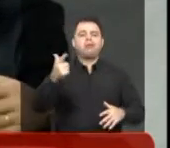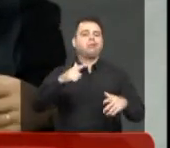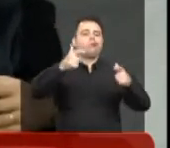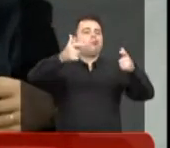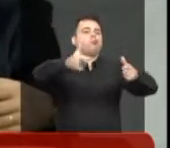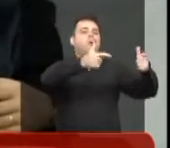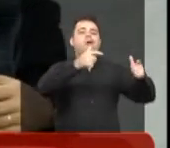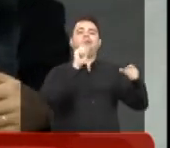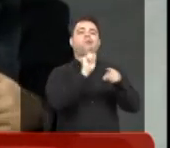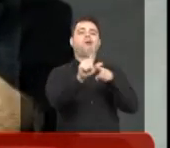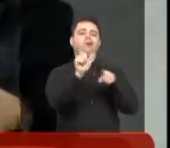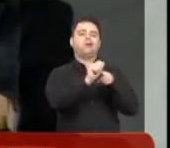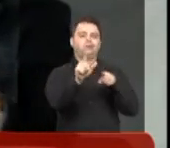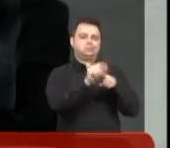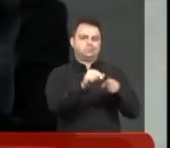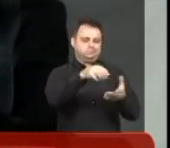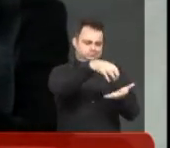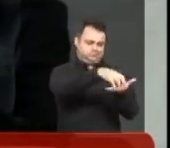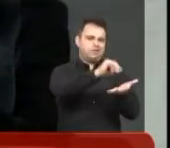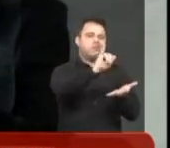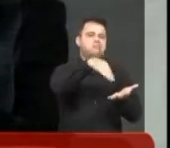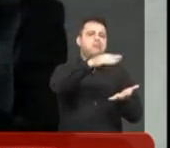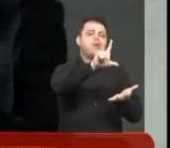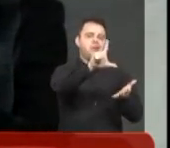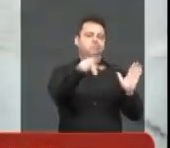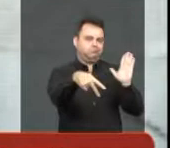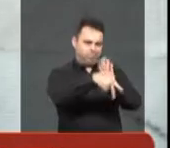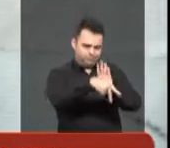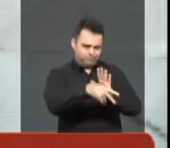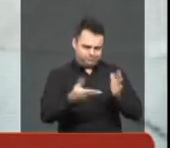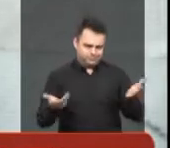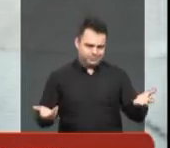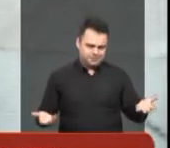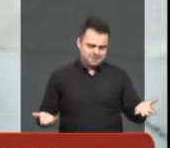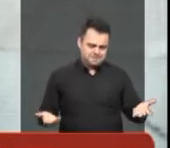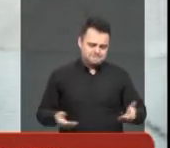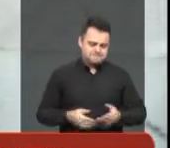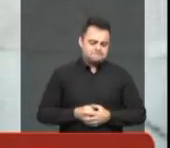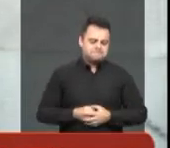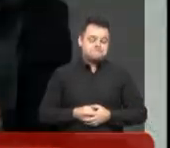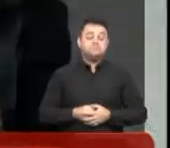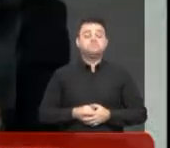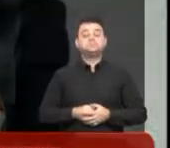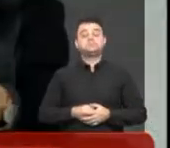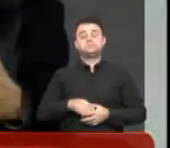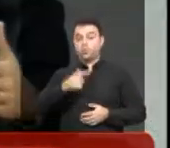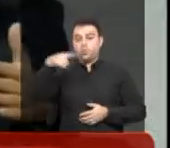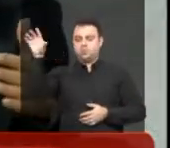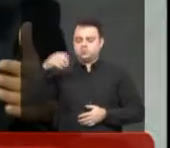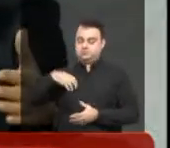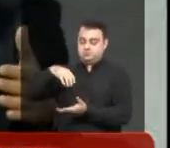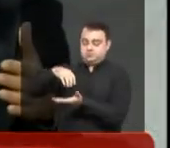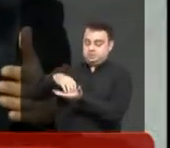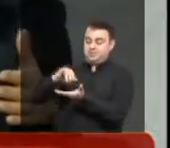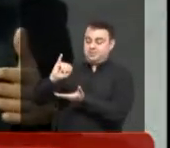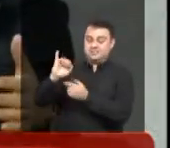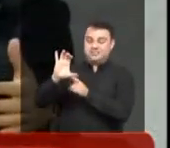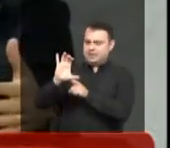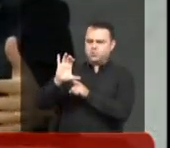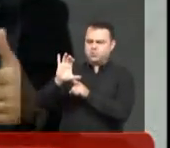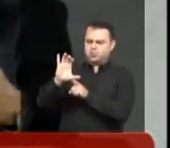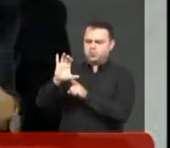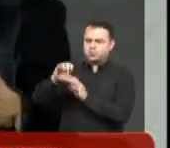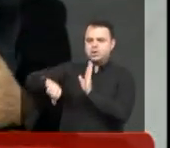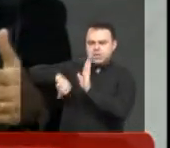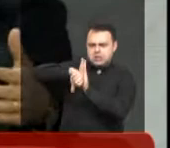no improviso. Isso eu estou falando do IML. Em lugares adaptados. Isso. Falando do IML, quanto ao IC, que é o Instituto de